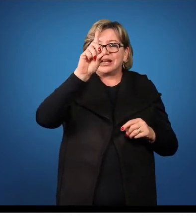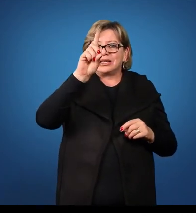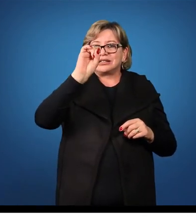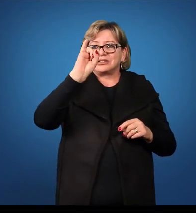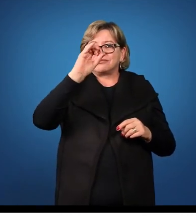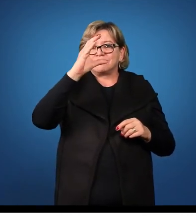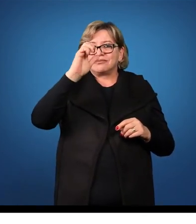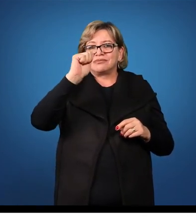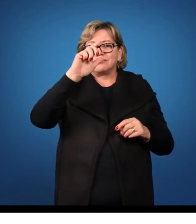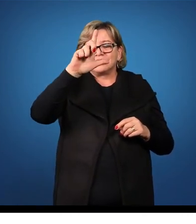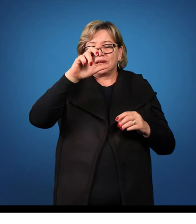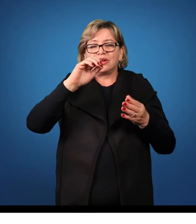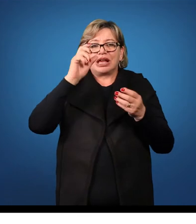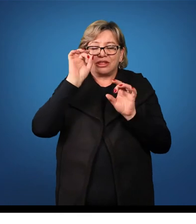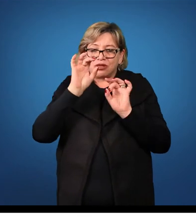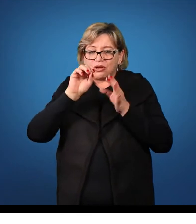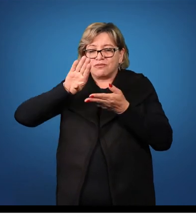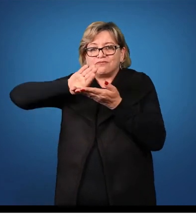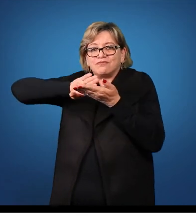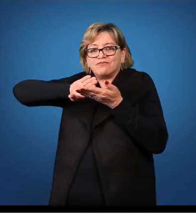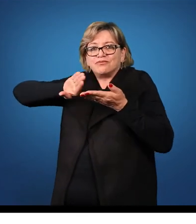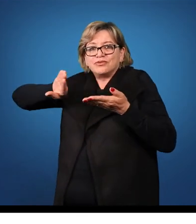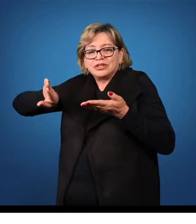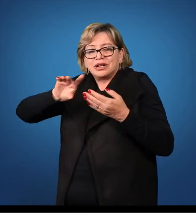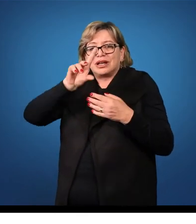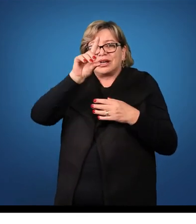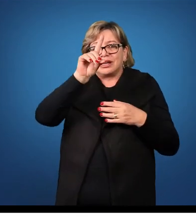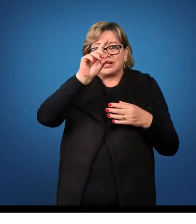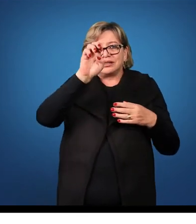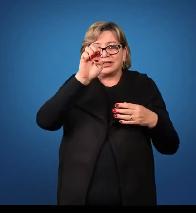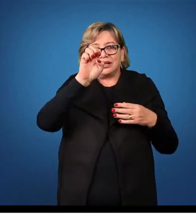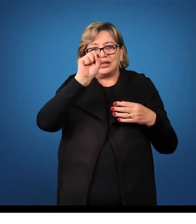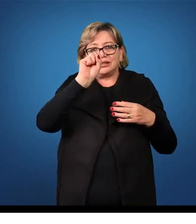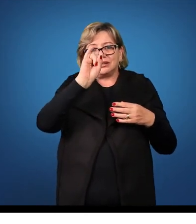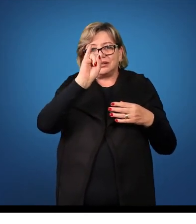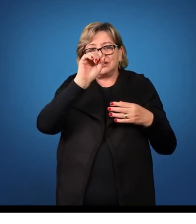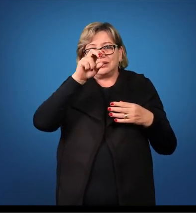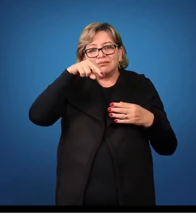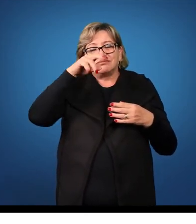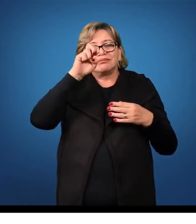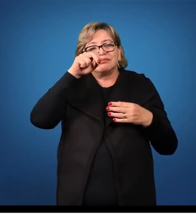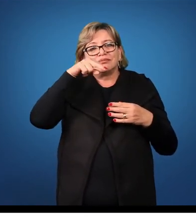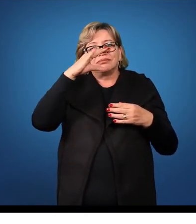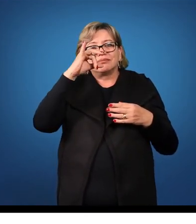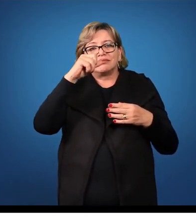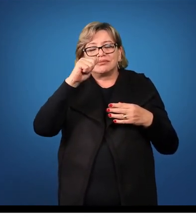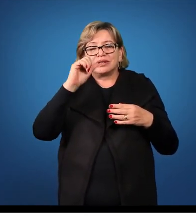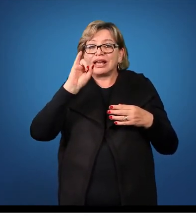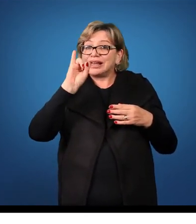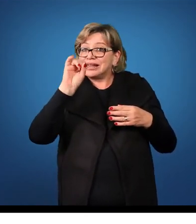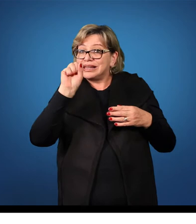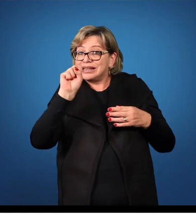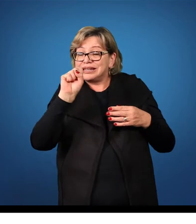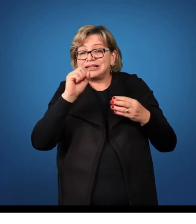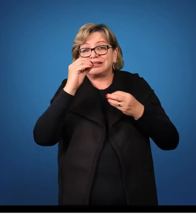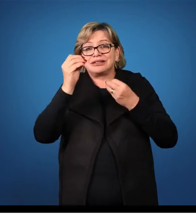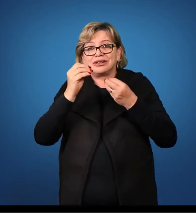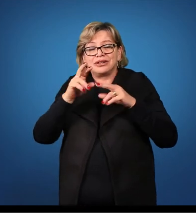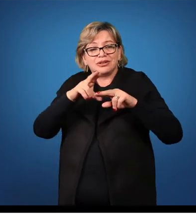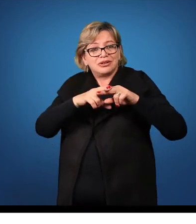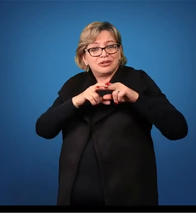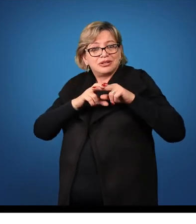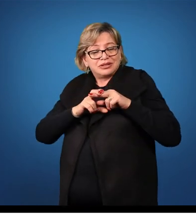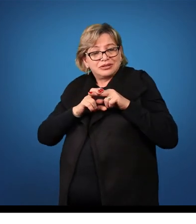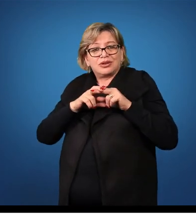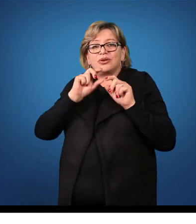basta retirar a desinência IS do genitivo. Nesse caso, o radical,